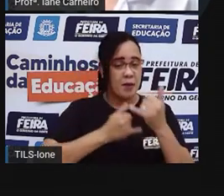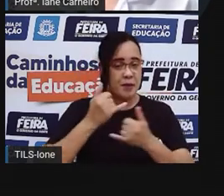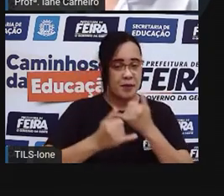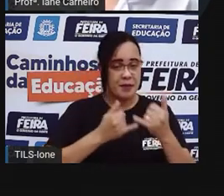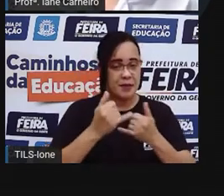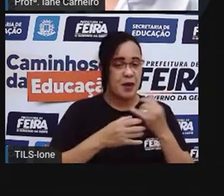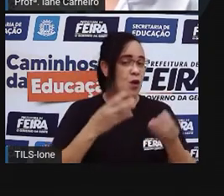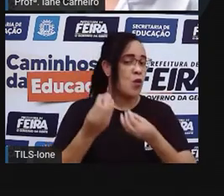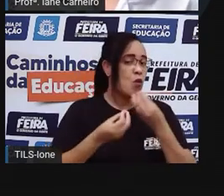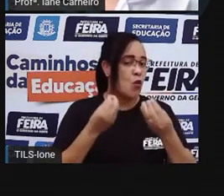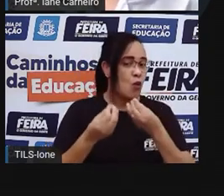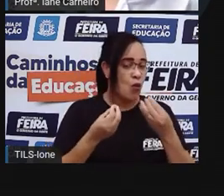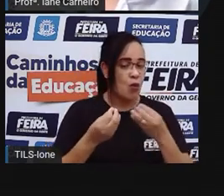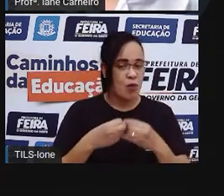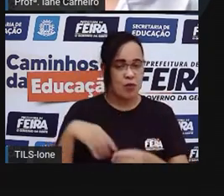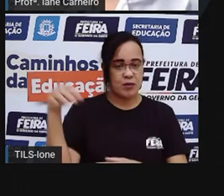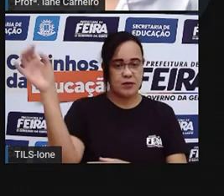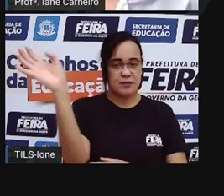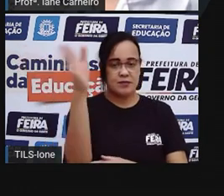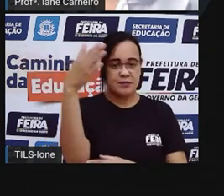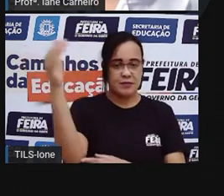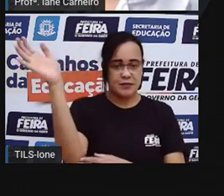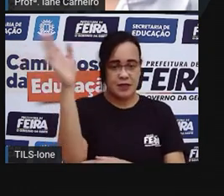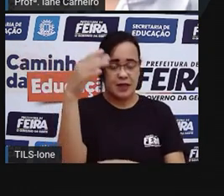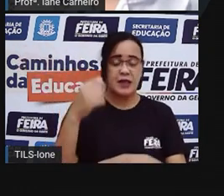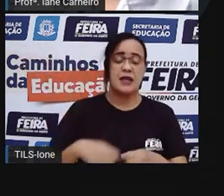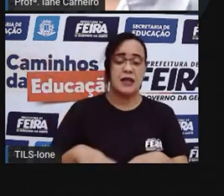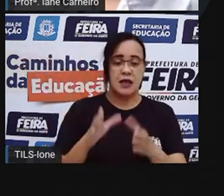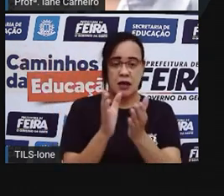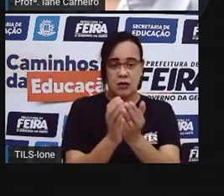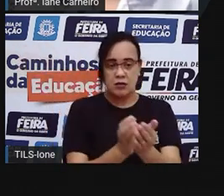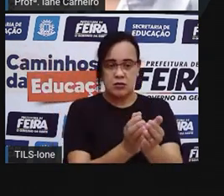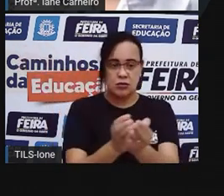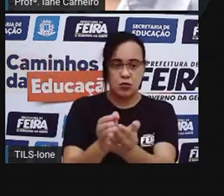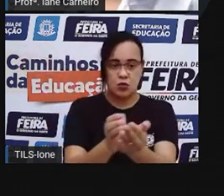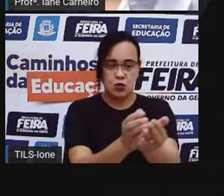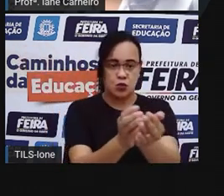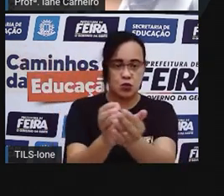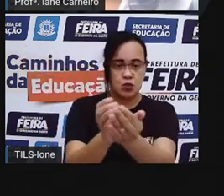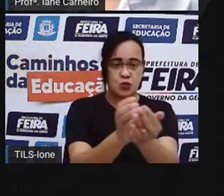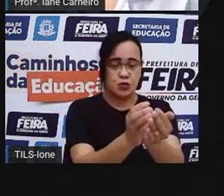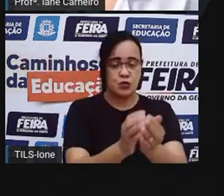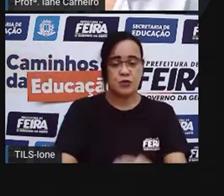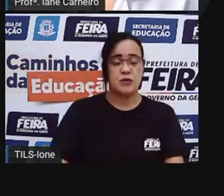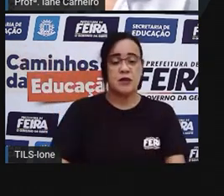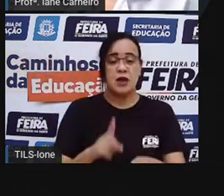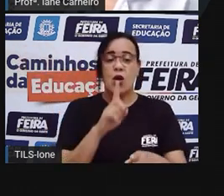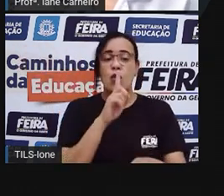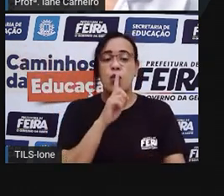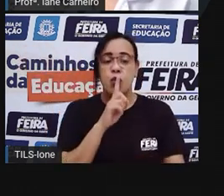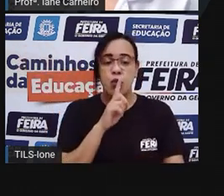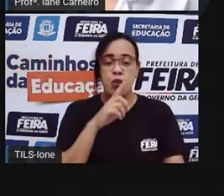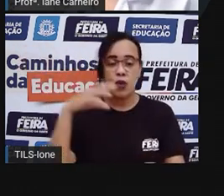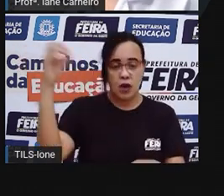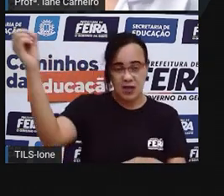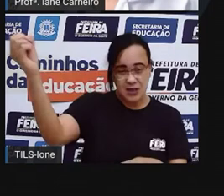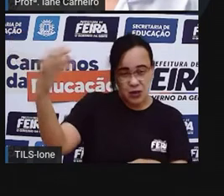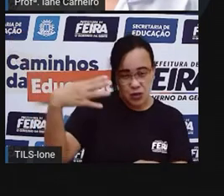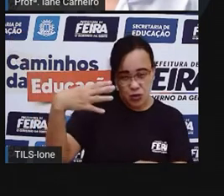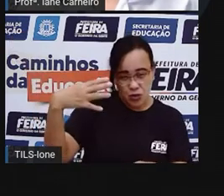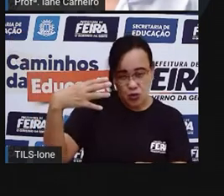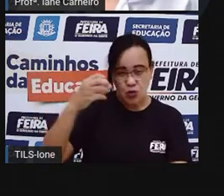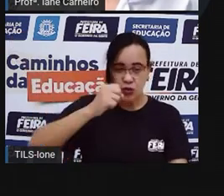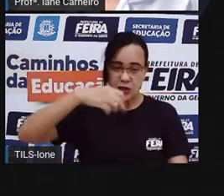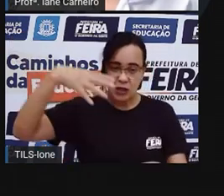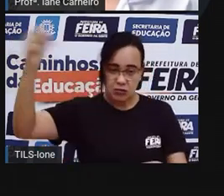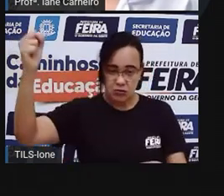a vela Né? Que usa Que a gente usa Pra iluminar A escuridão Né? A vela Que nós acendemos E tem a vela Do barco Né?